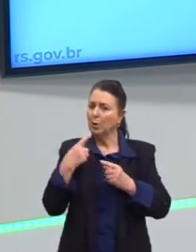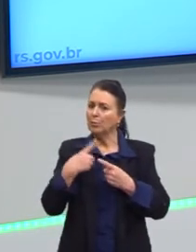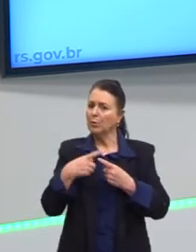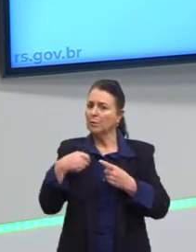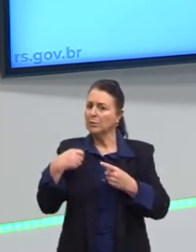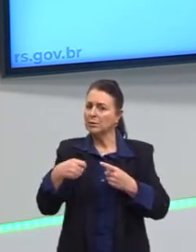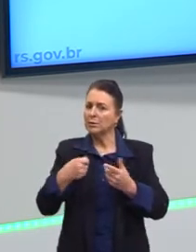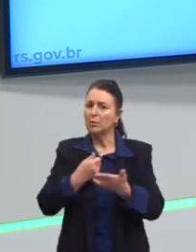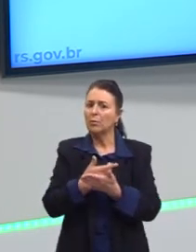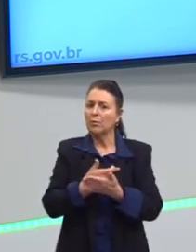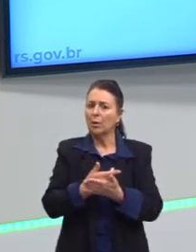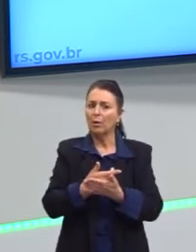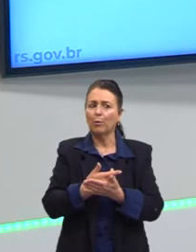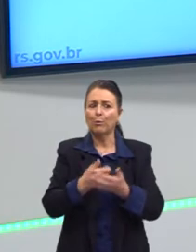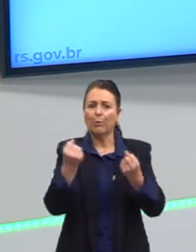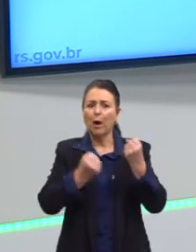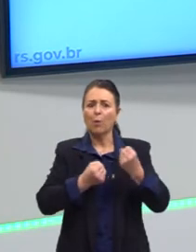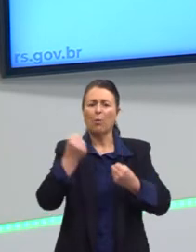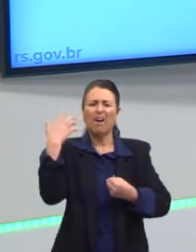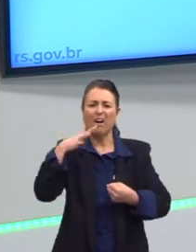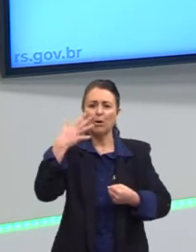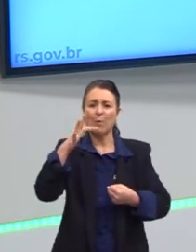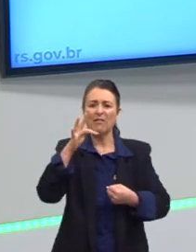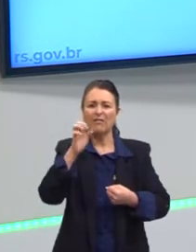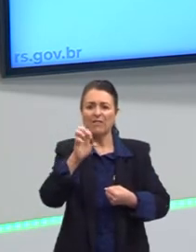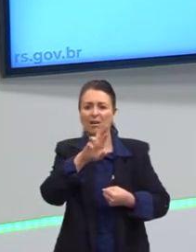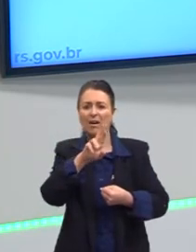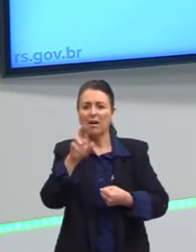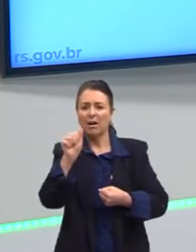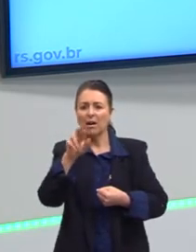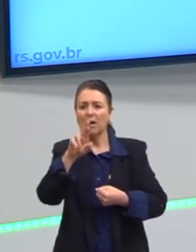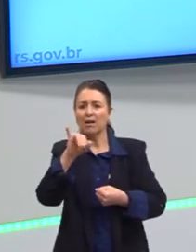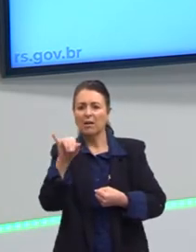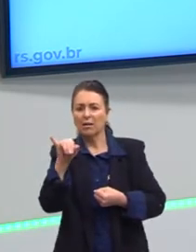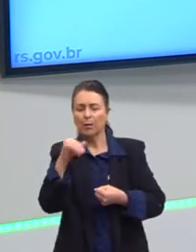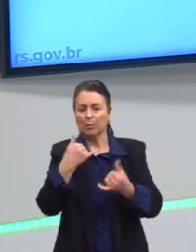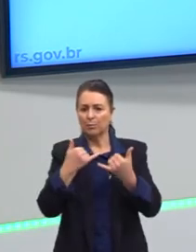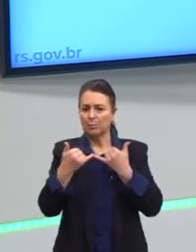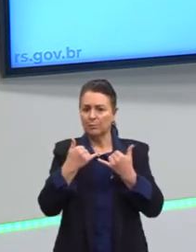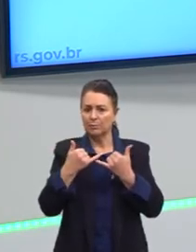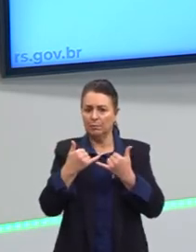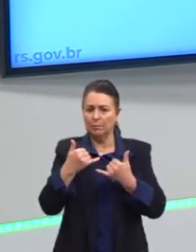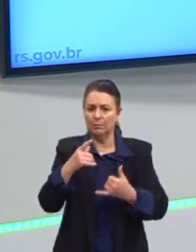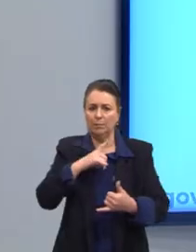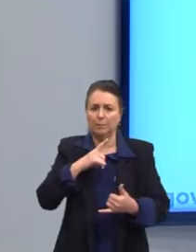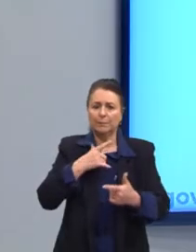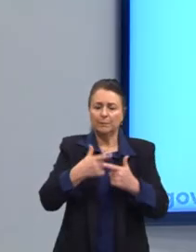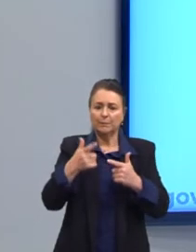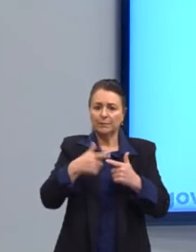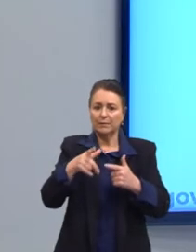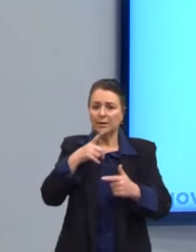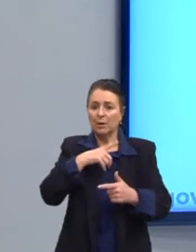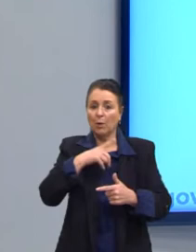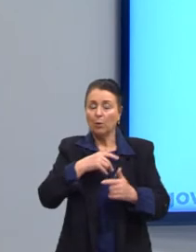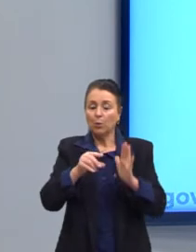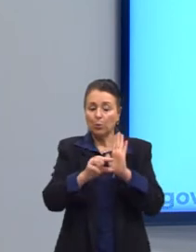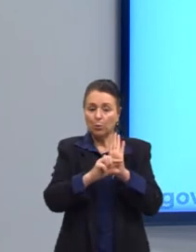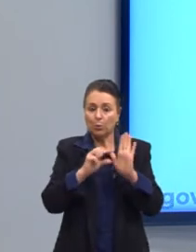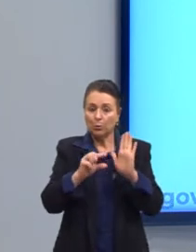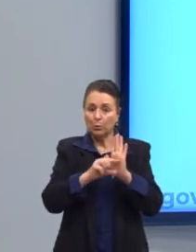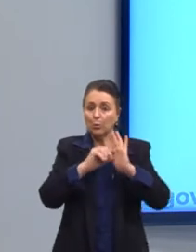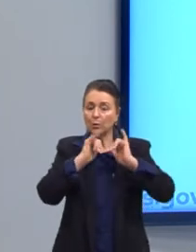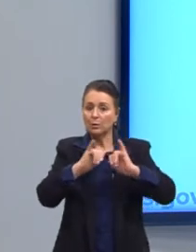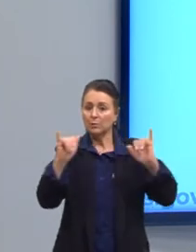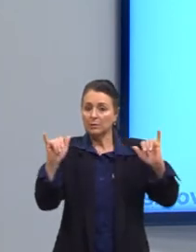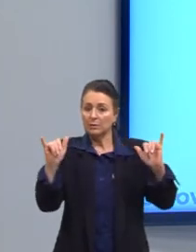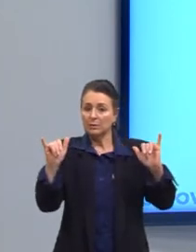julgando aqui ninguém. Estou apenas problematizando, tá? Que é o que o Boudrillard fala, que é o objeto signo.